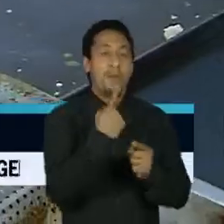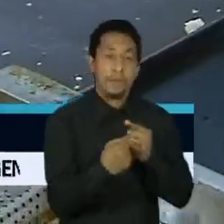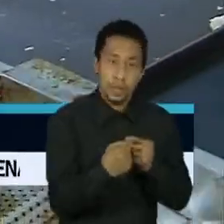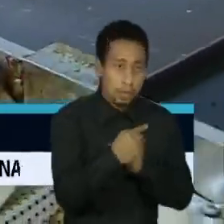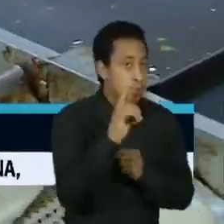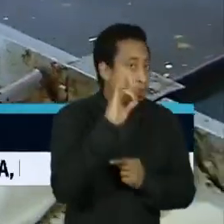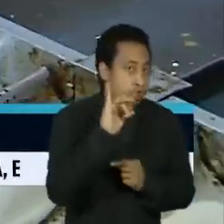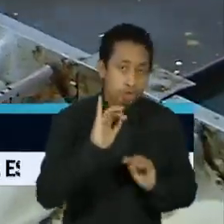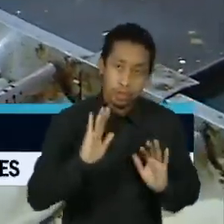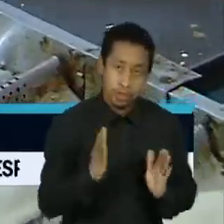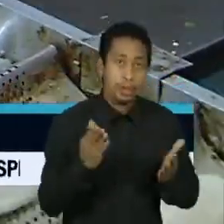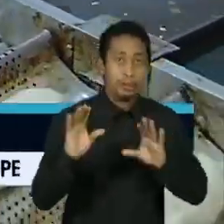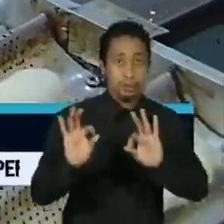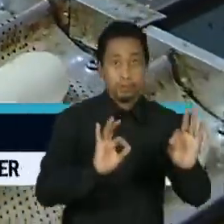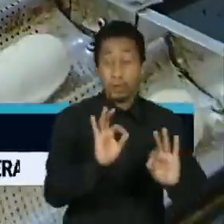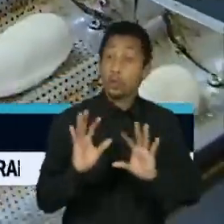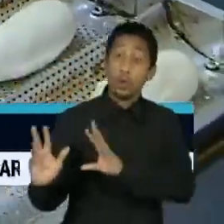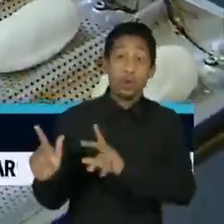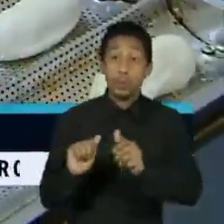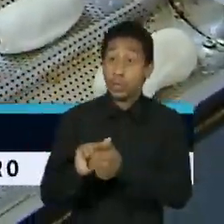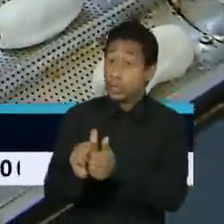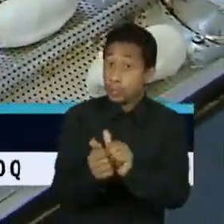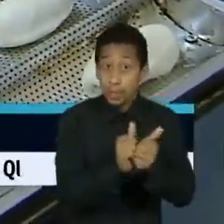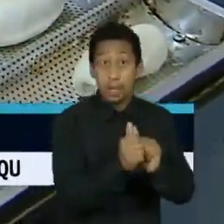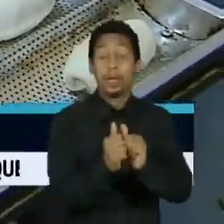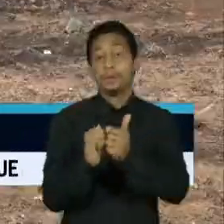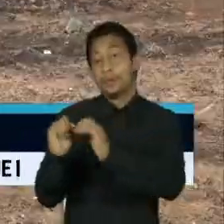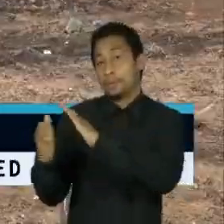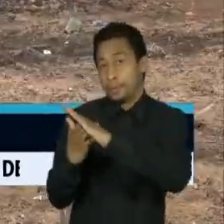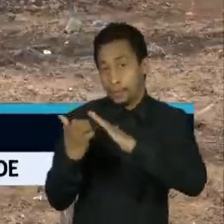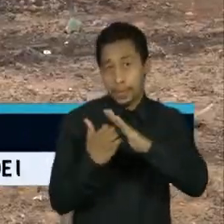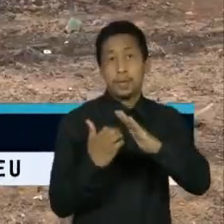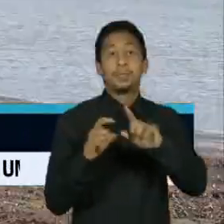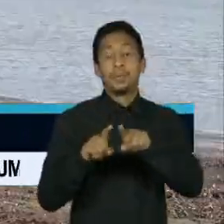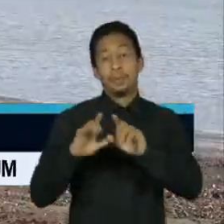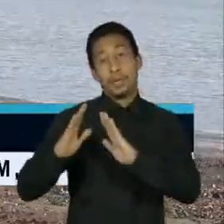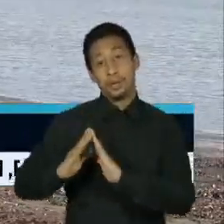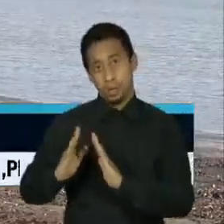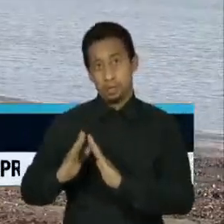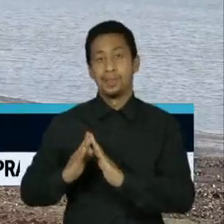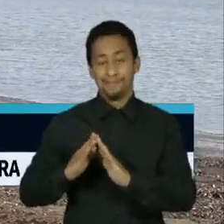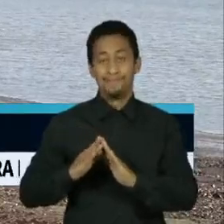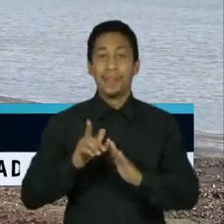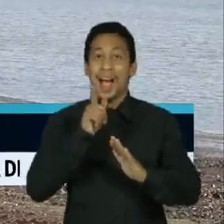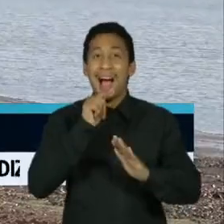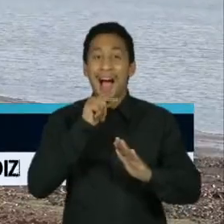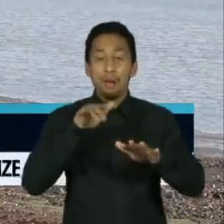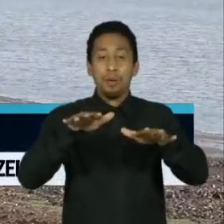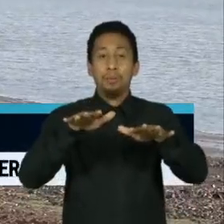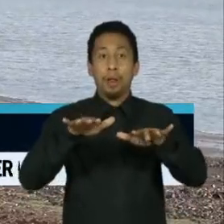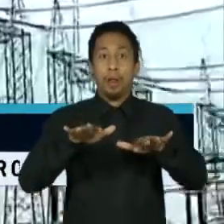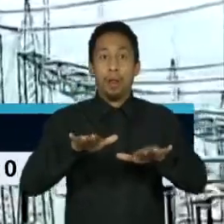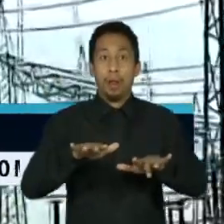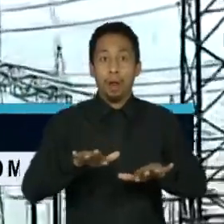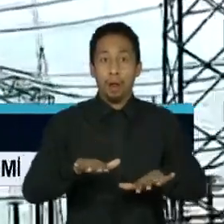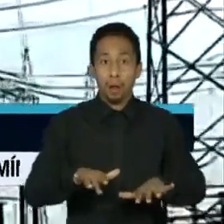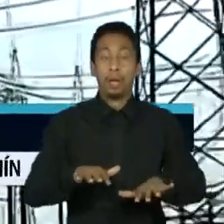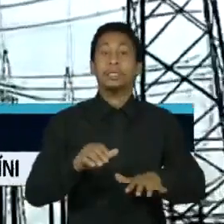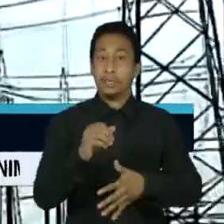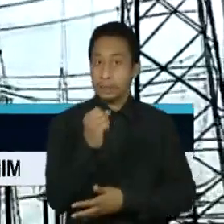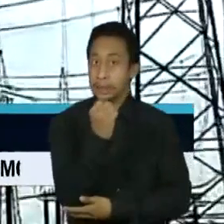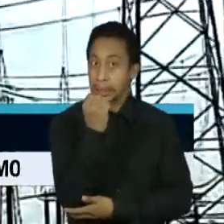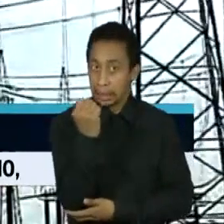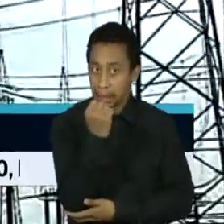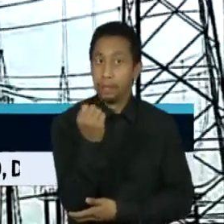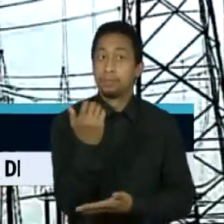justo. Todo mundo tem se virado, nas empresas e nos lares. A pior crise hídrica, em quase um século, obrigou a